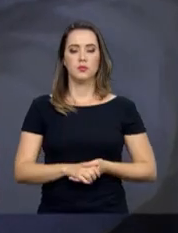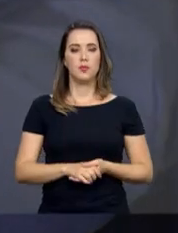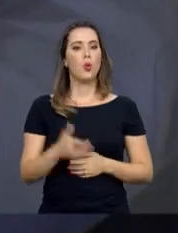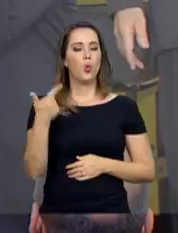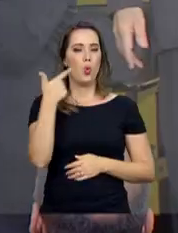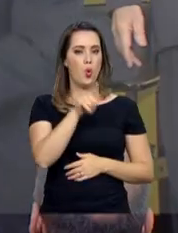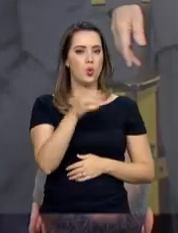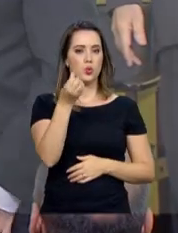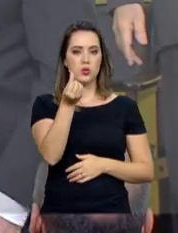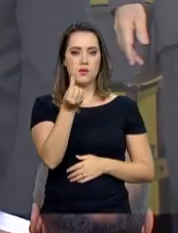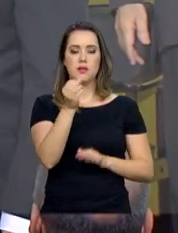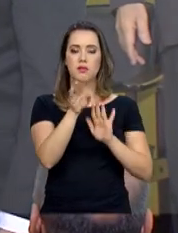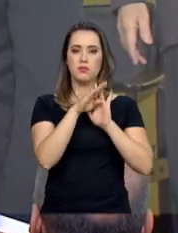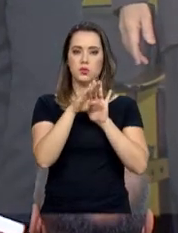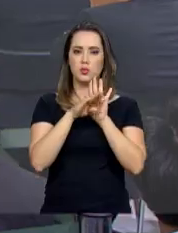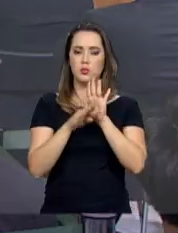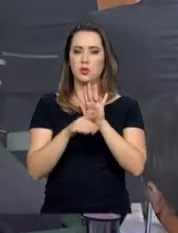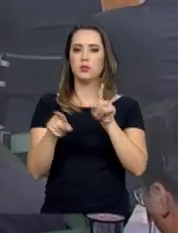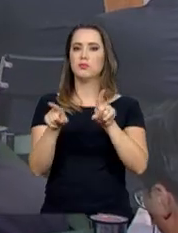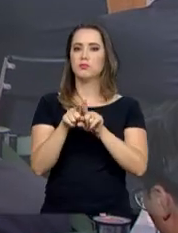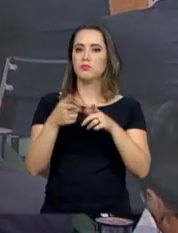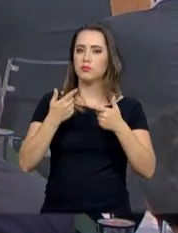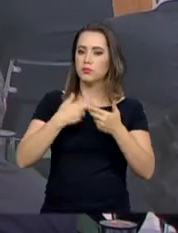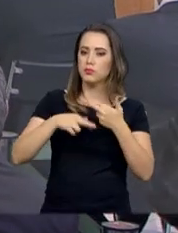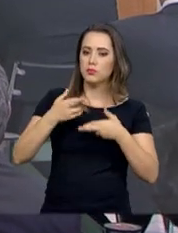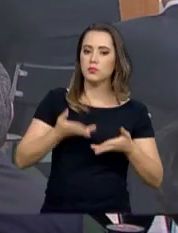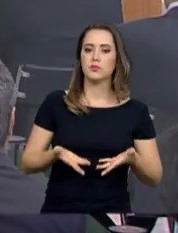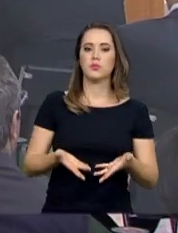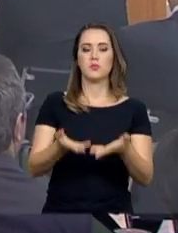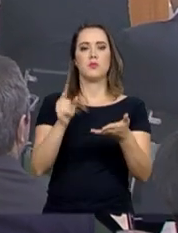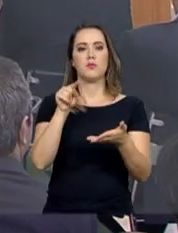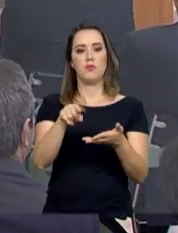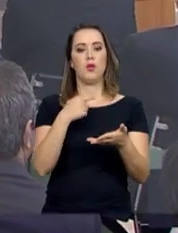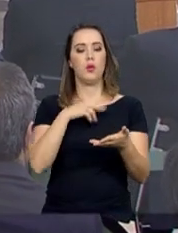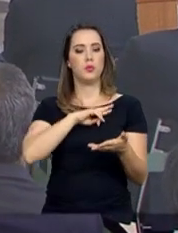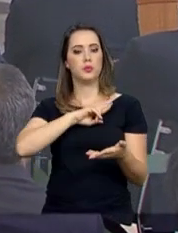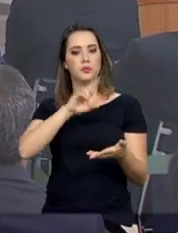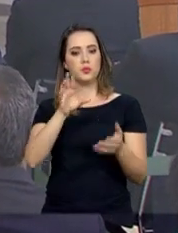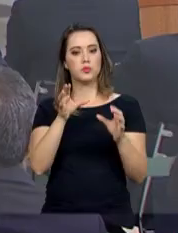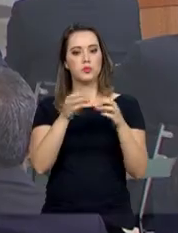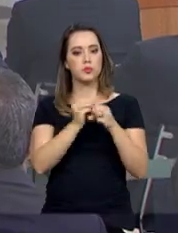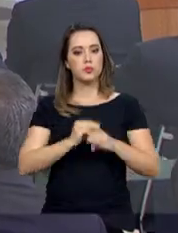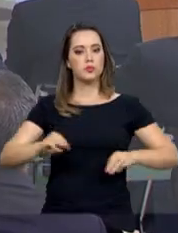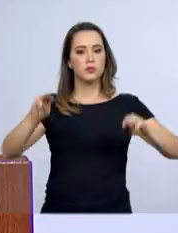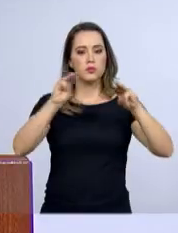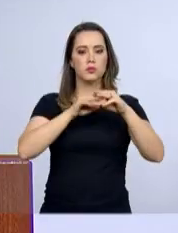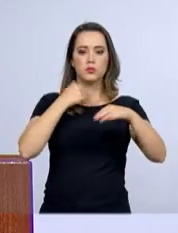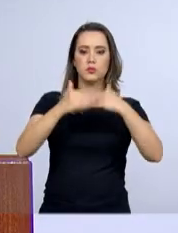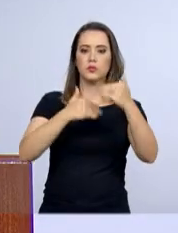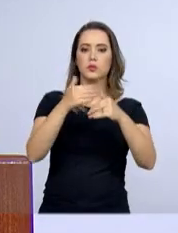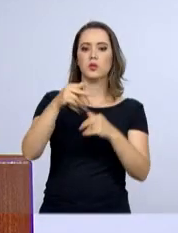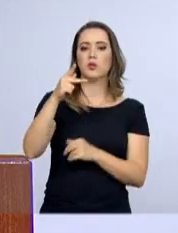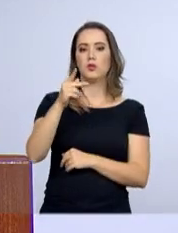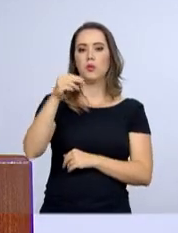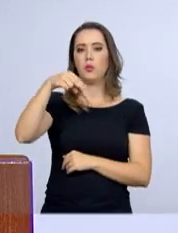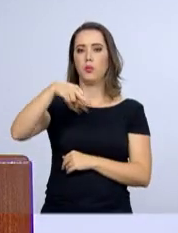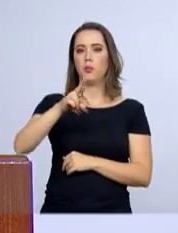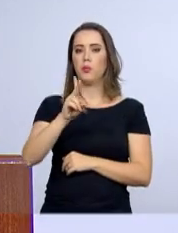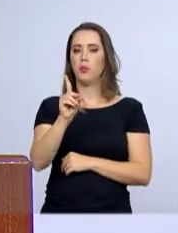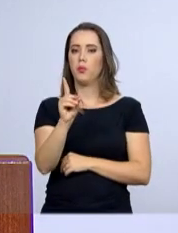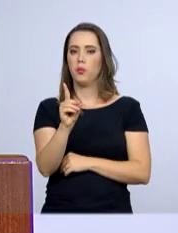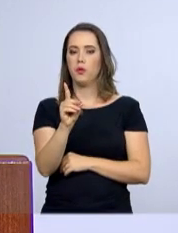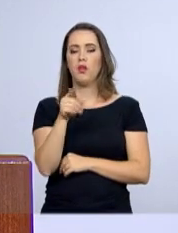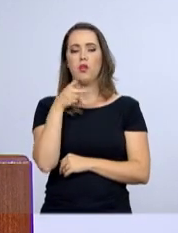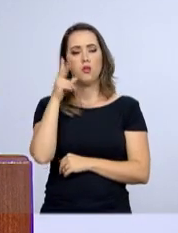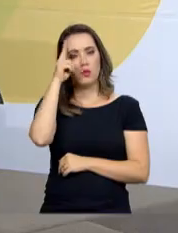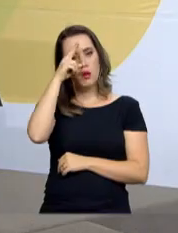Outros seis projetos também foram premiados. O representante do Programa das Nações Unidas para o Desenvolvimento, PNUD, lembrou que o Brasil